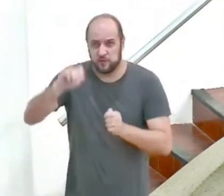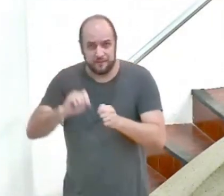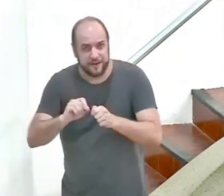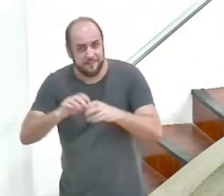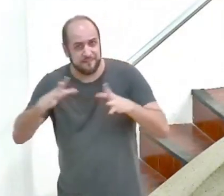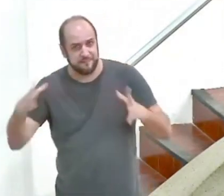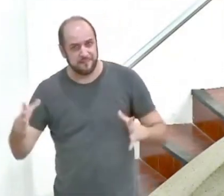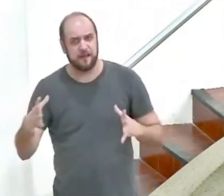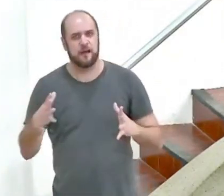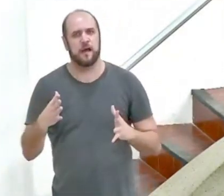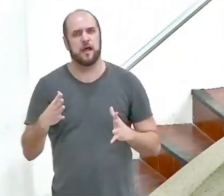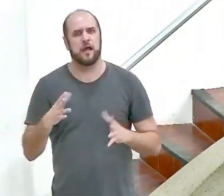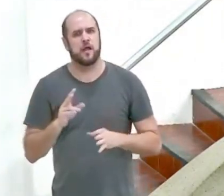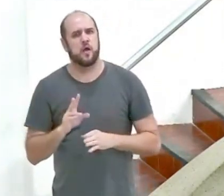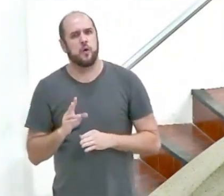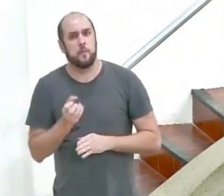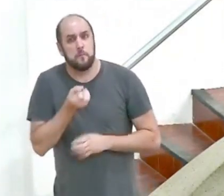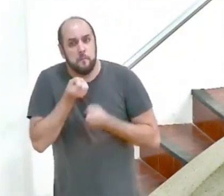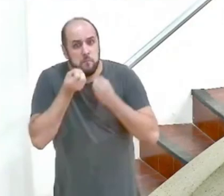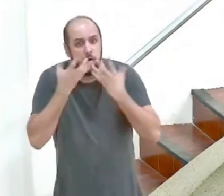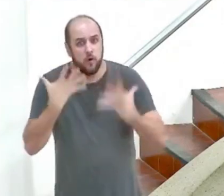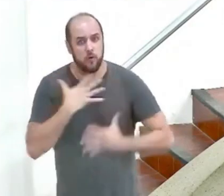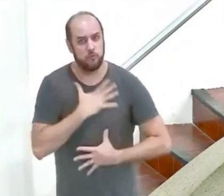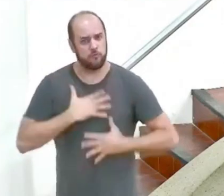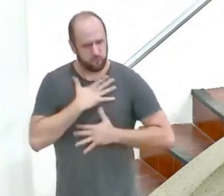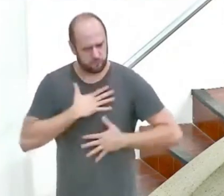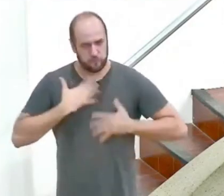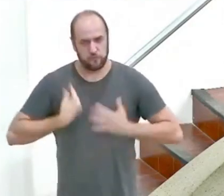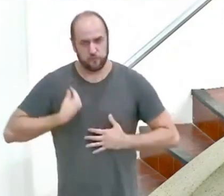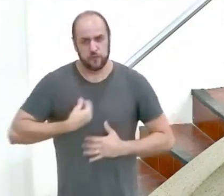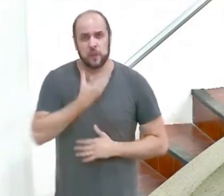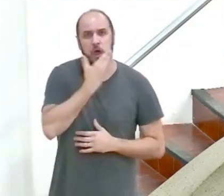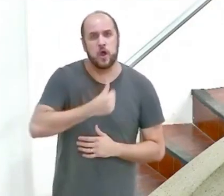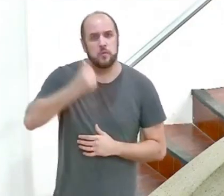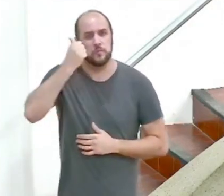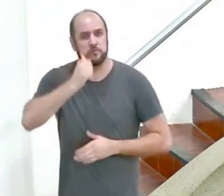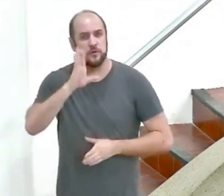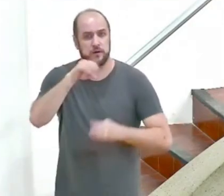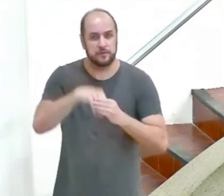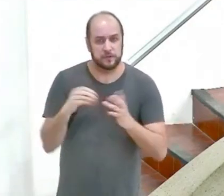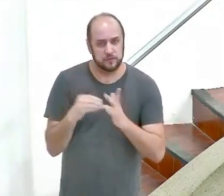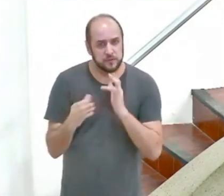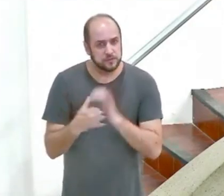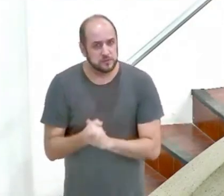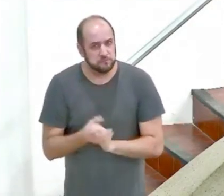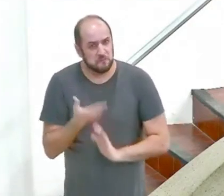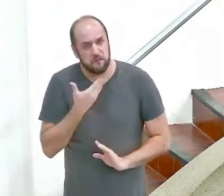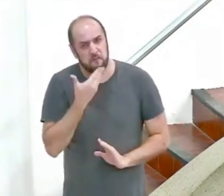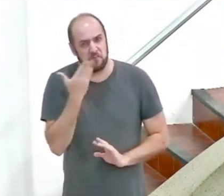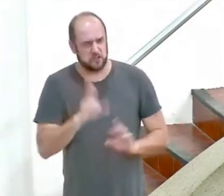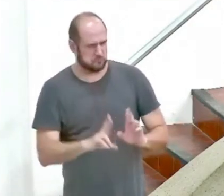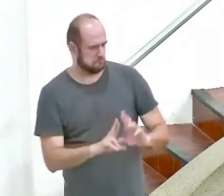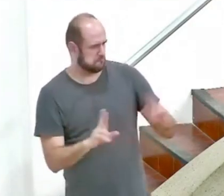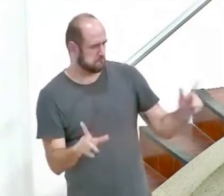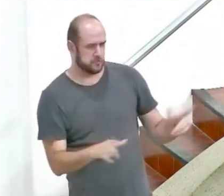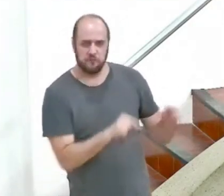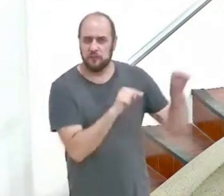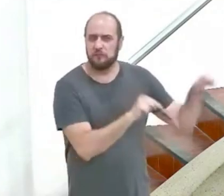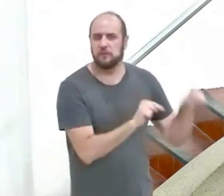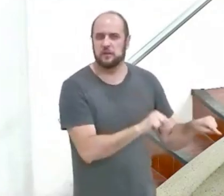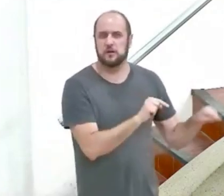coisa para o benefício do homem e da mulher dentro da aliança do casamento, fica fácil discernir o que é a imoralidade.